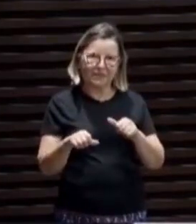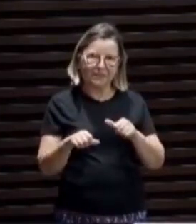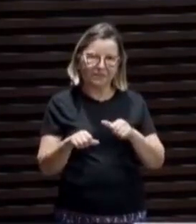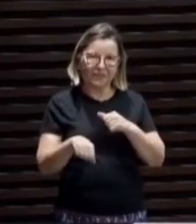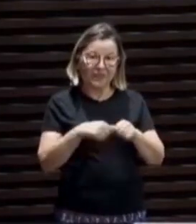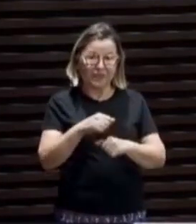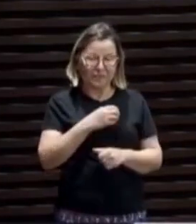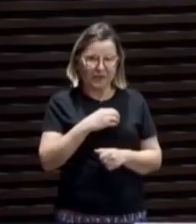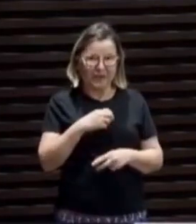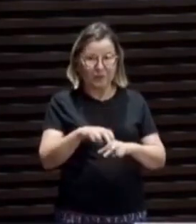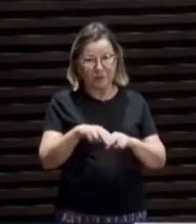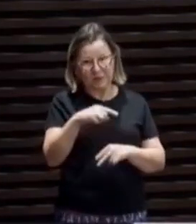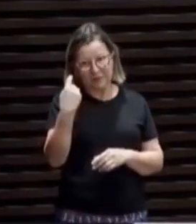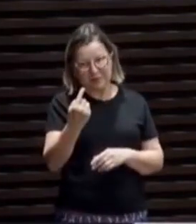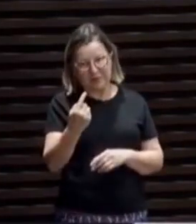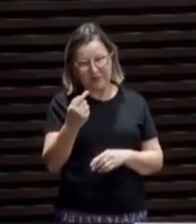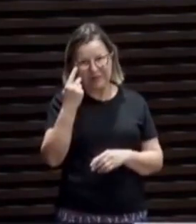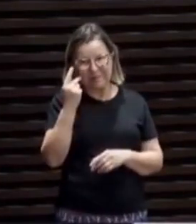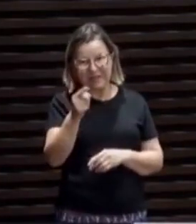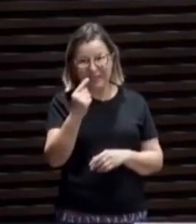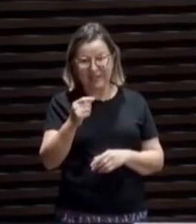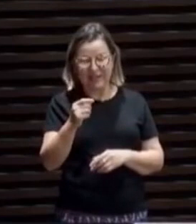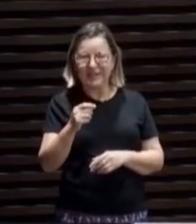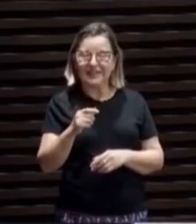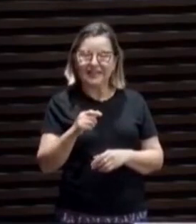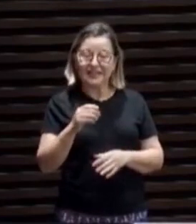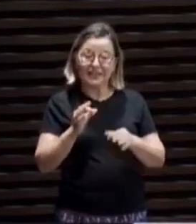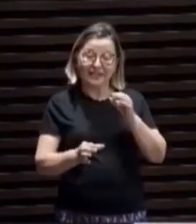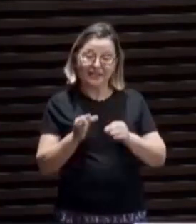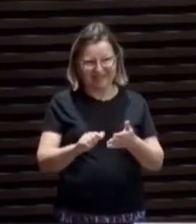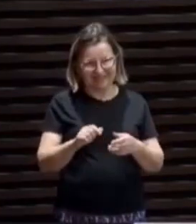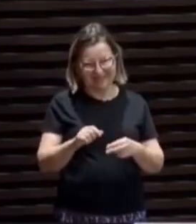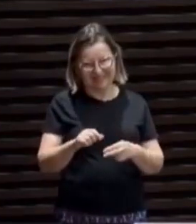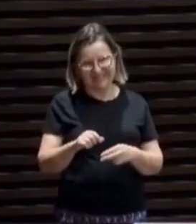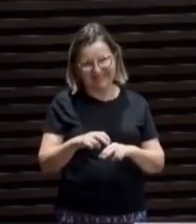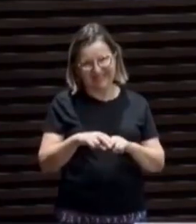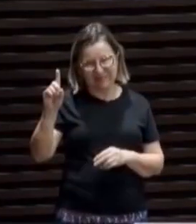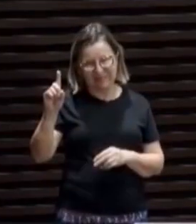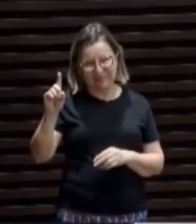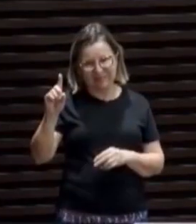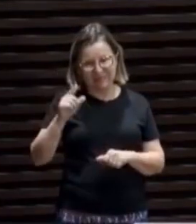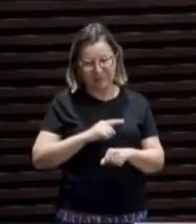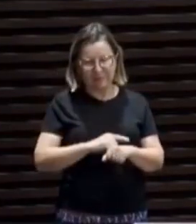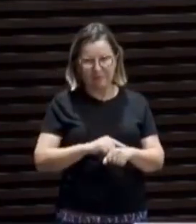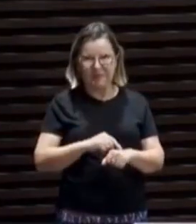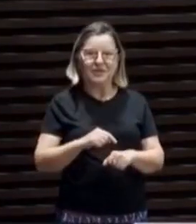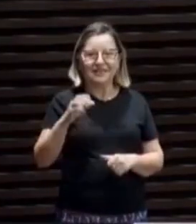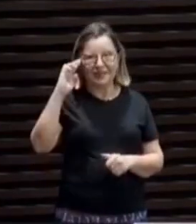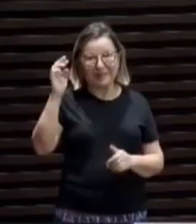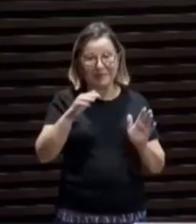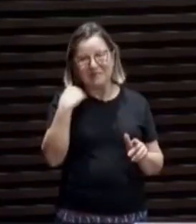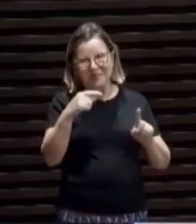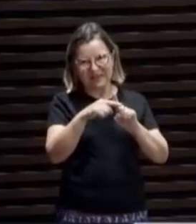feitos justiça de Deus. Quando ele morre naquela cruz, ele atrai o seu coração, o seu velho homem no corpo santo dele.